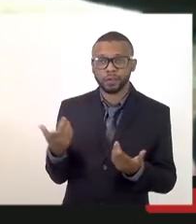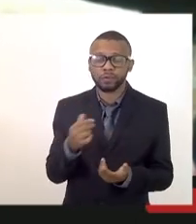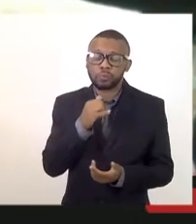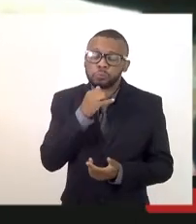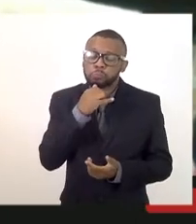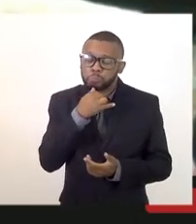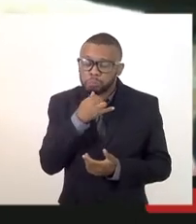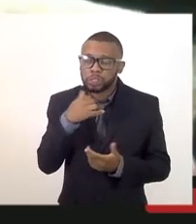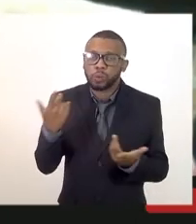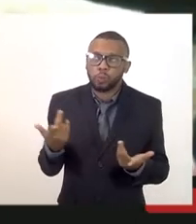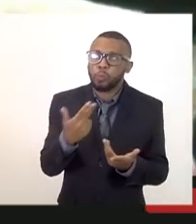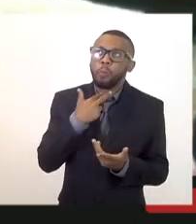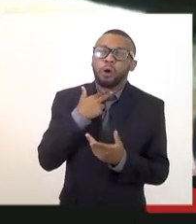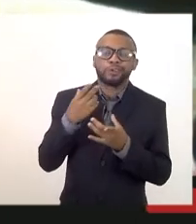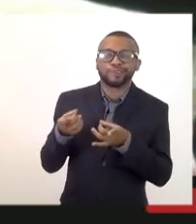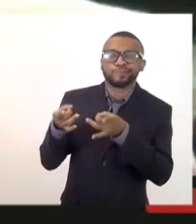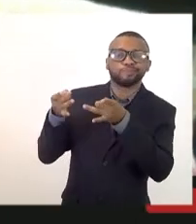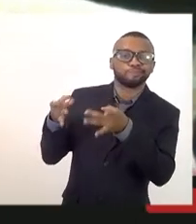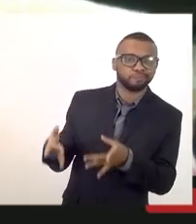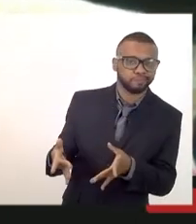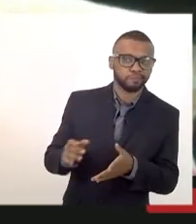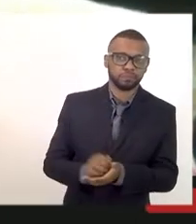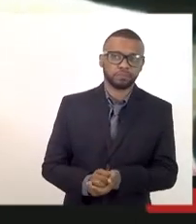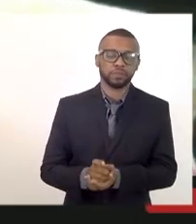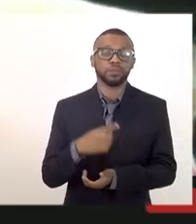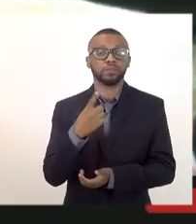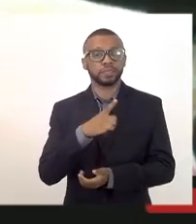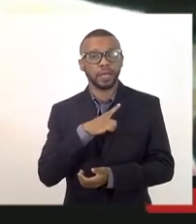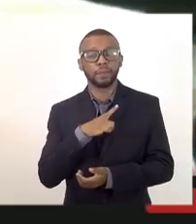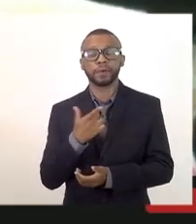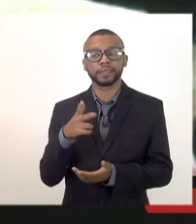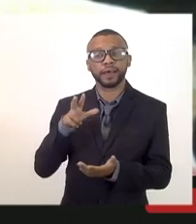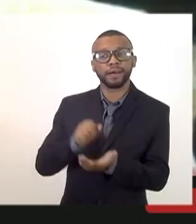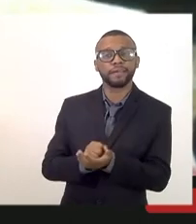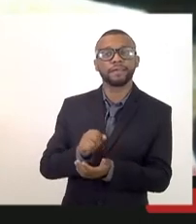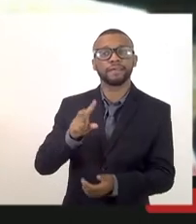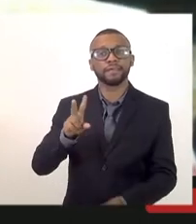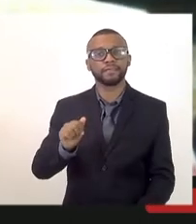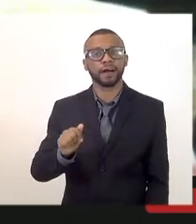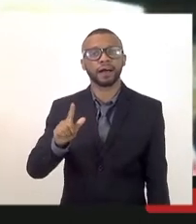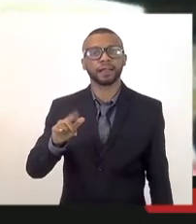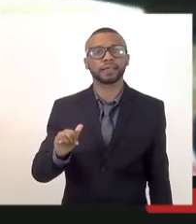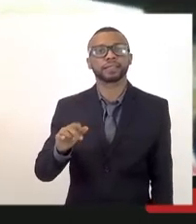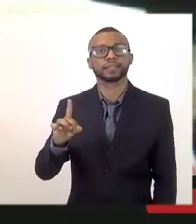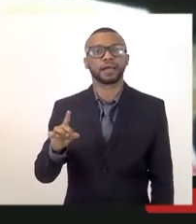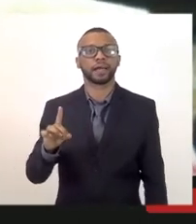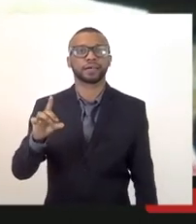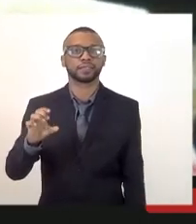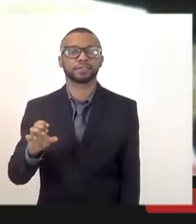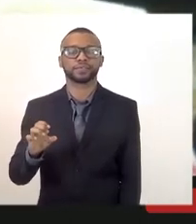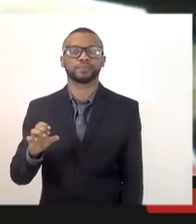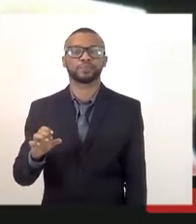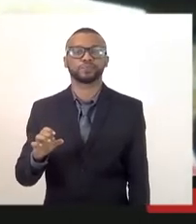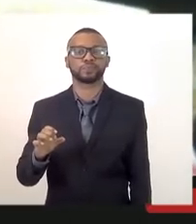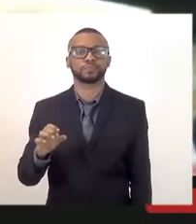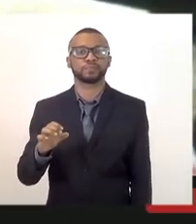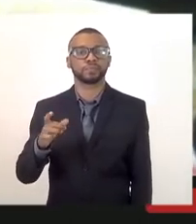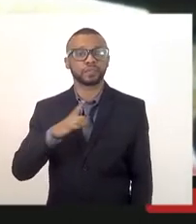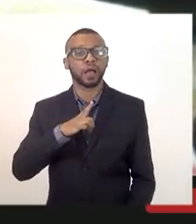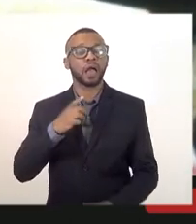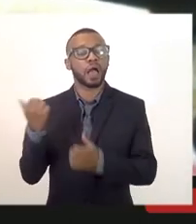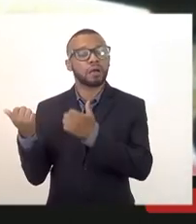a gente tem essa validade de seis meses então não seria justo para esses